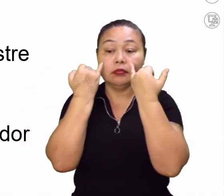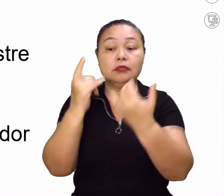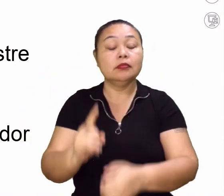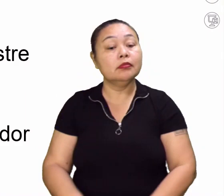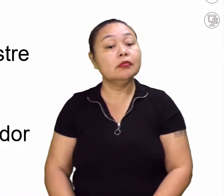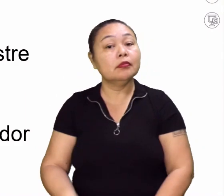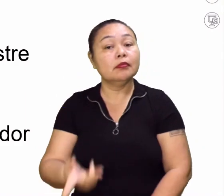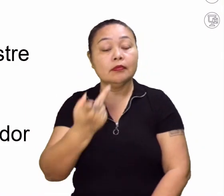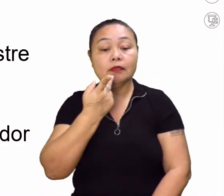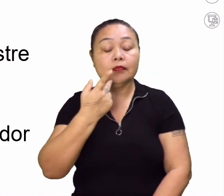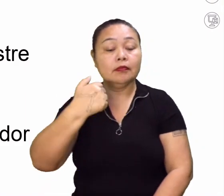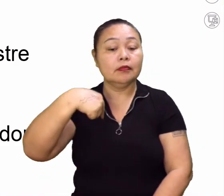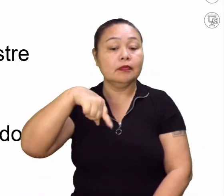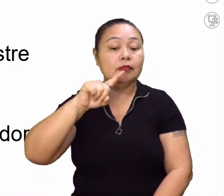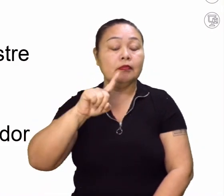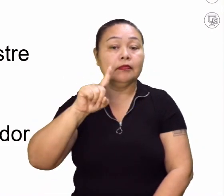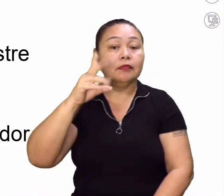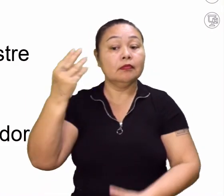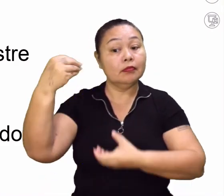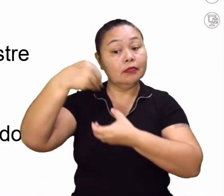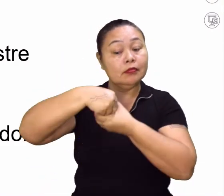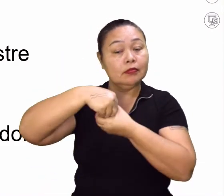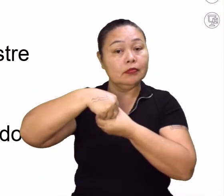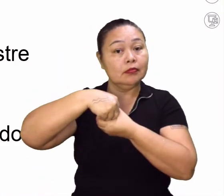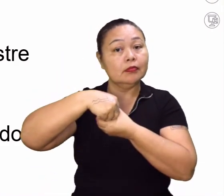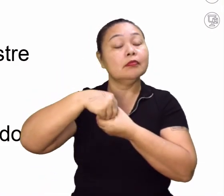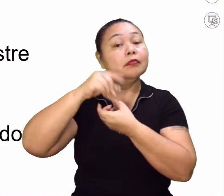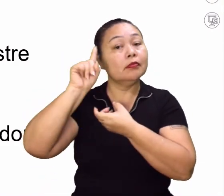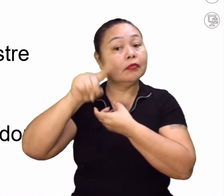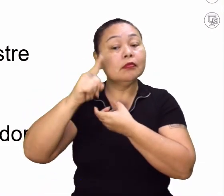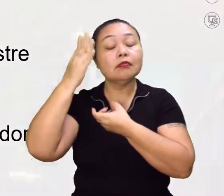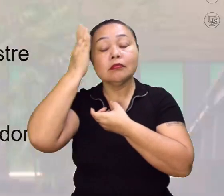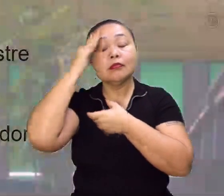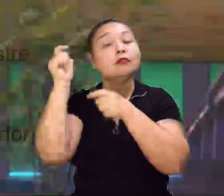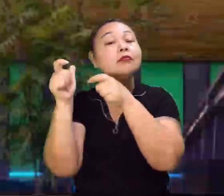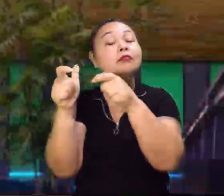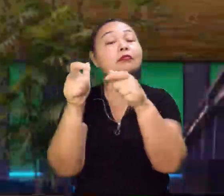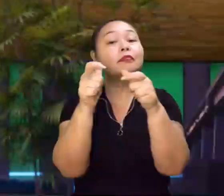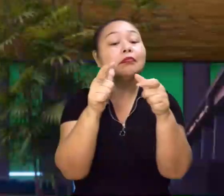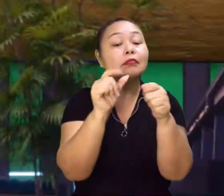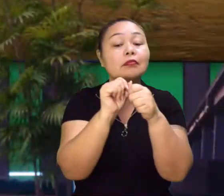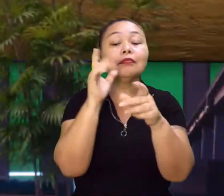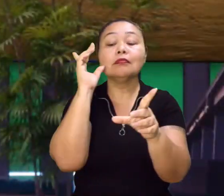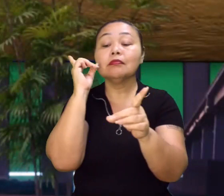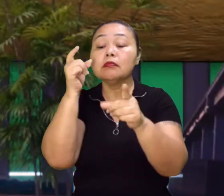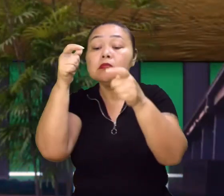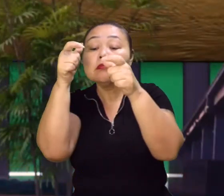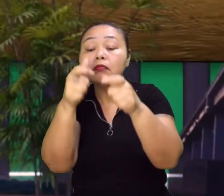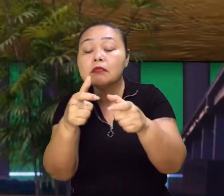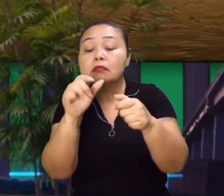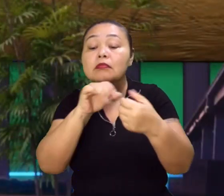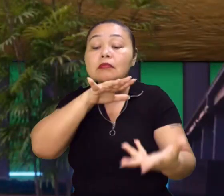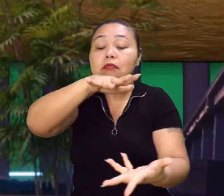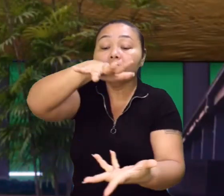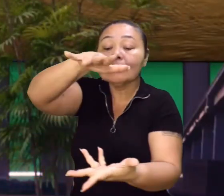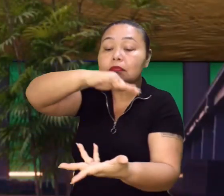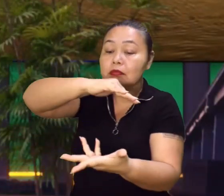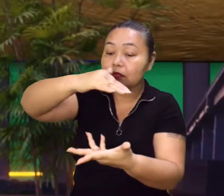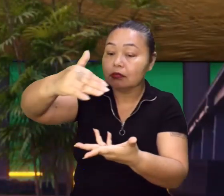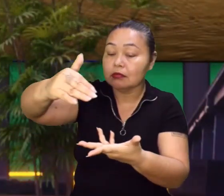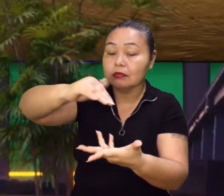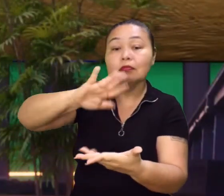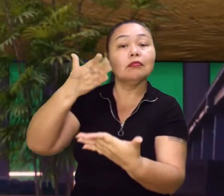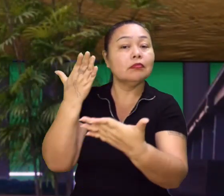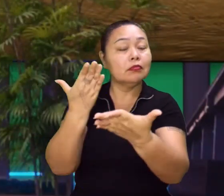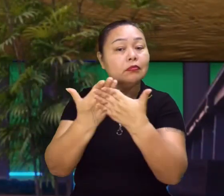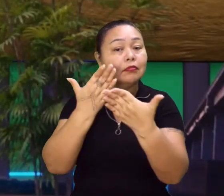vamos falar com o aluno aqui, professor Jorge, embutidas para a gente poder localizar determinado ponto da superfície. Que eles já